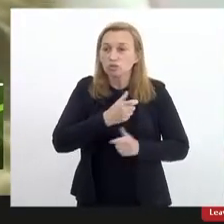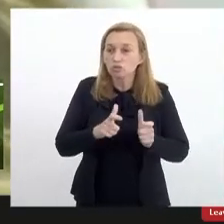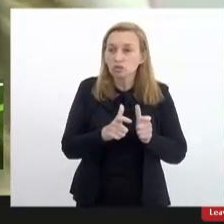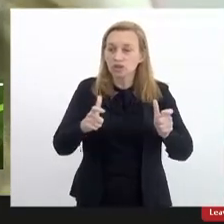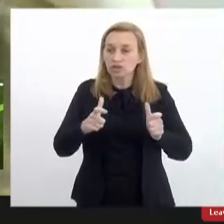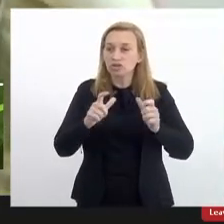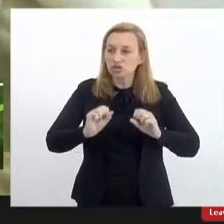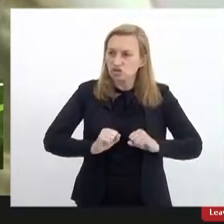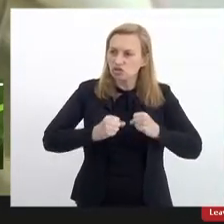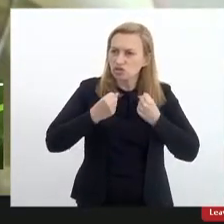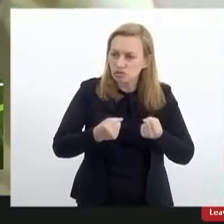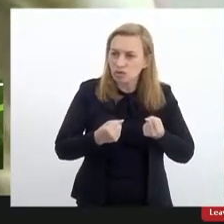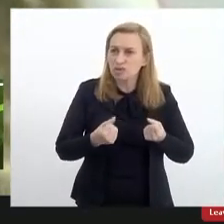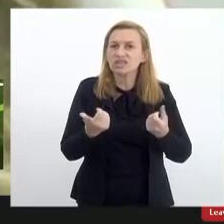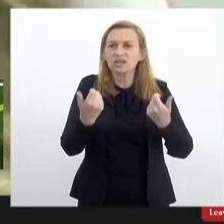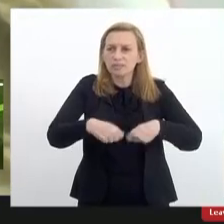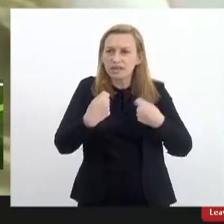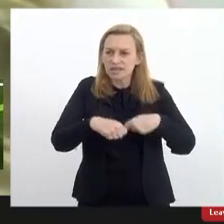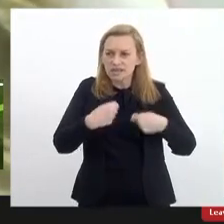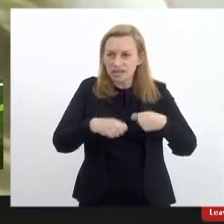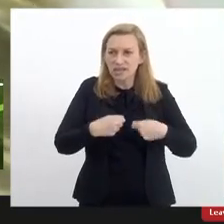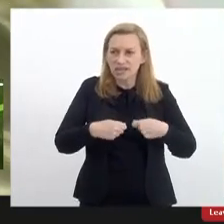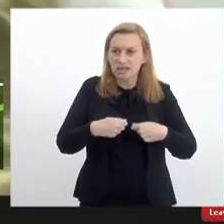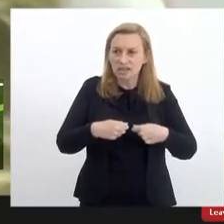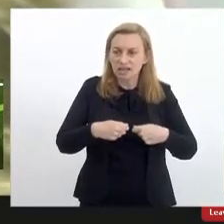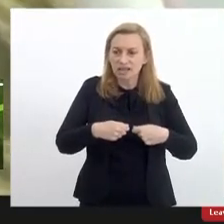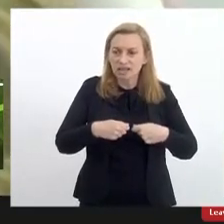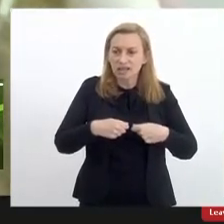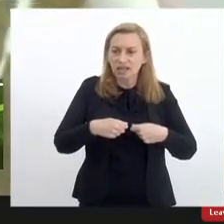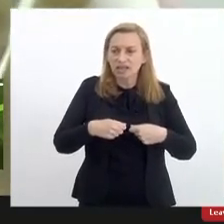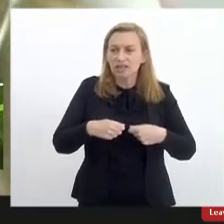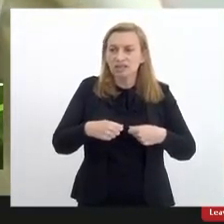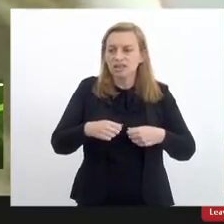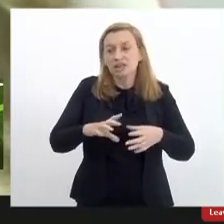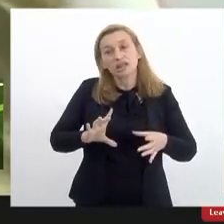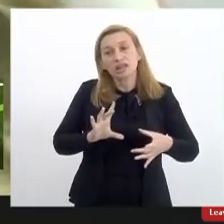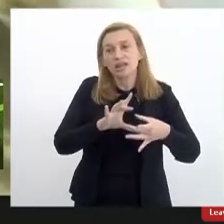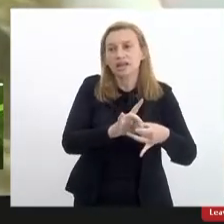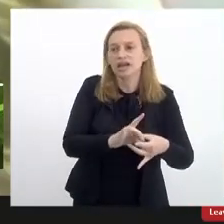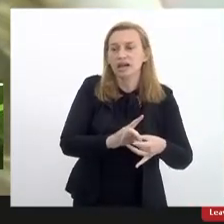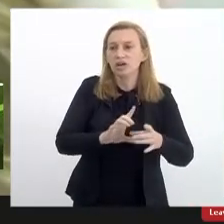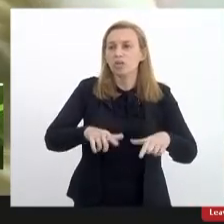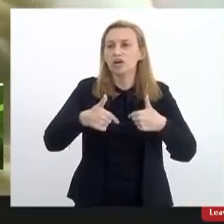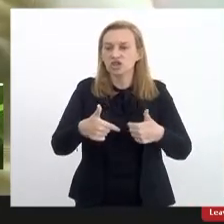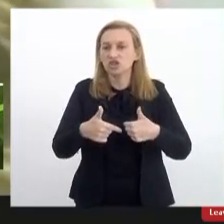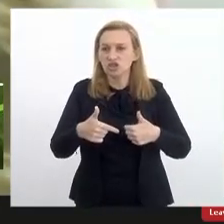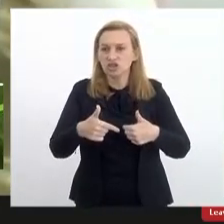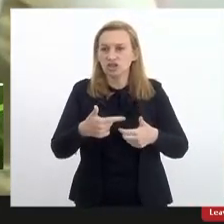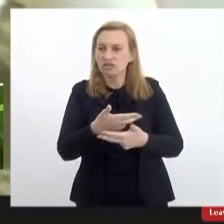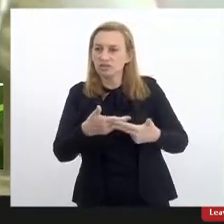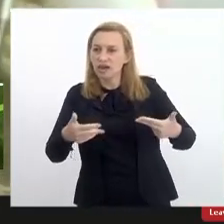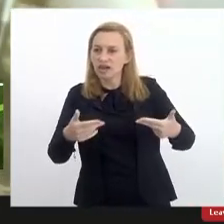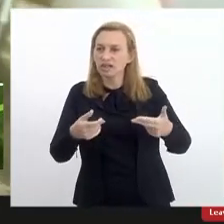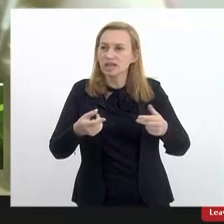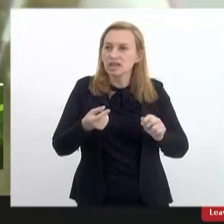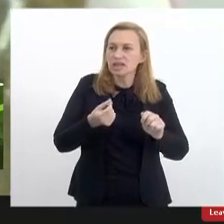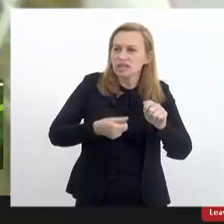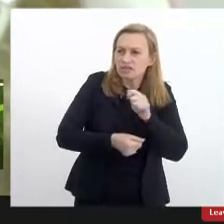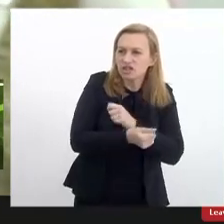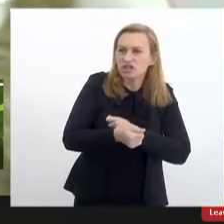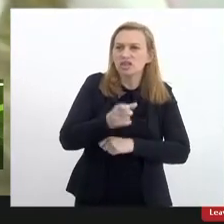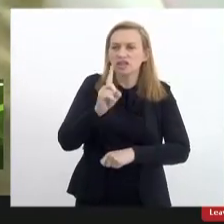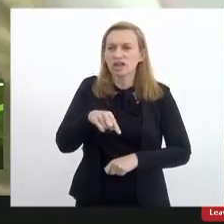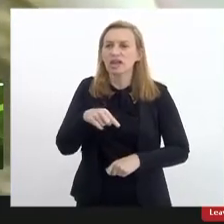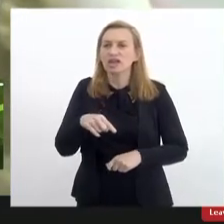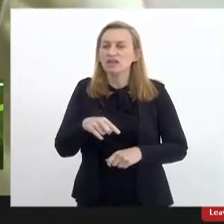de forças que precisam desencadear ações muito solidárias no enfrentamento dessas investidas, né? Que vem